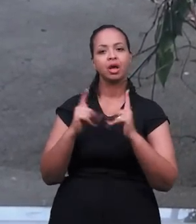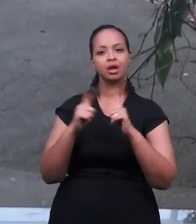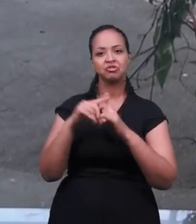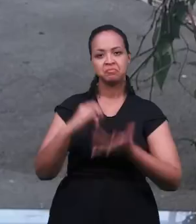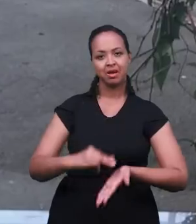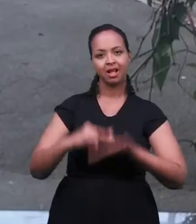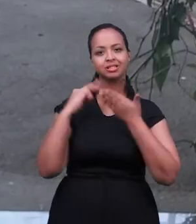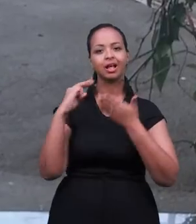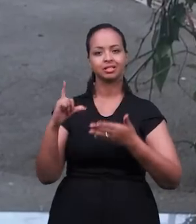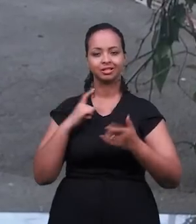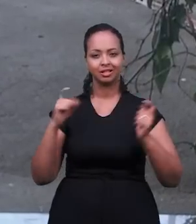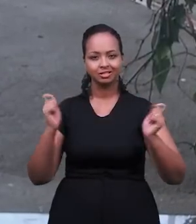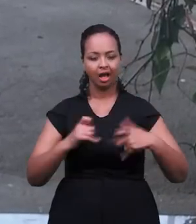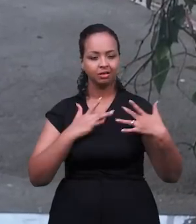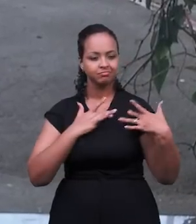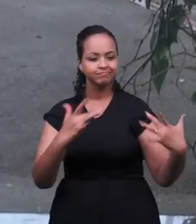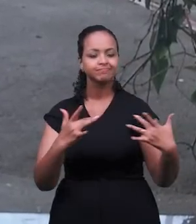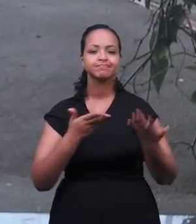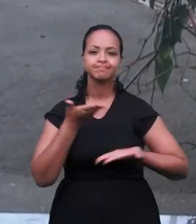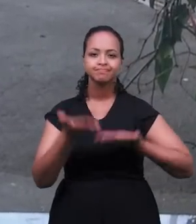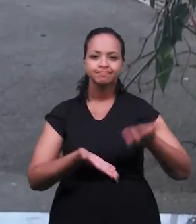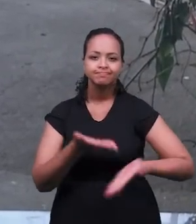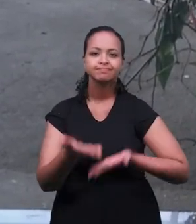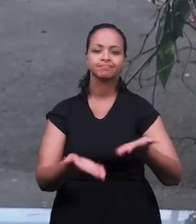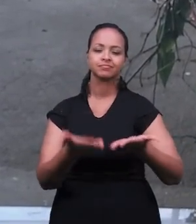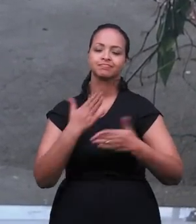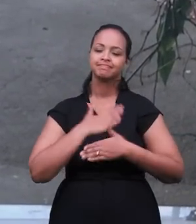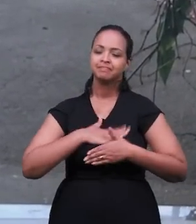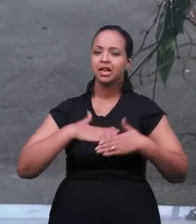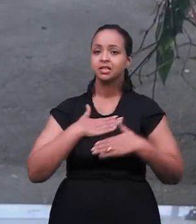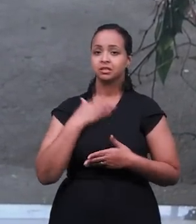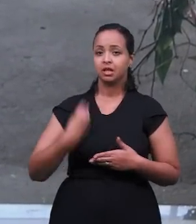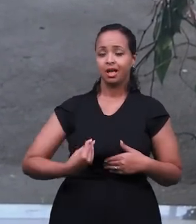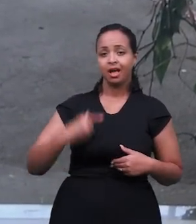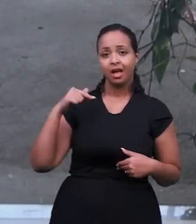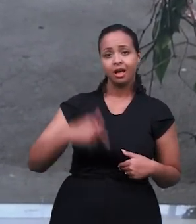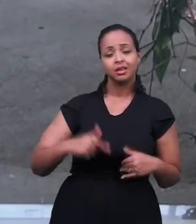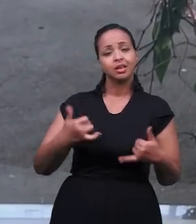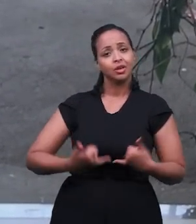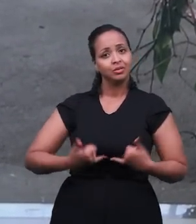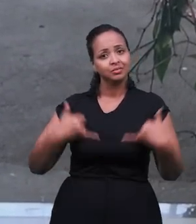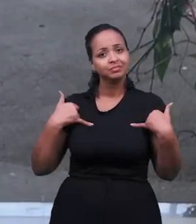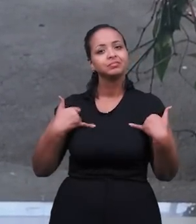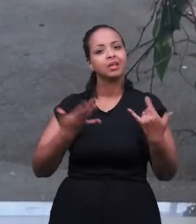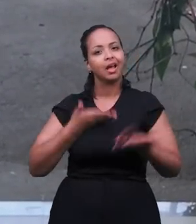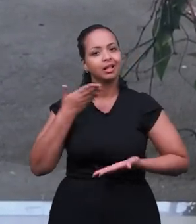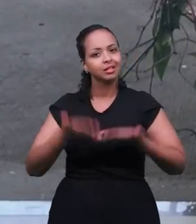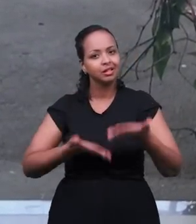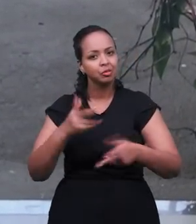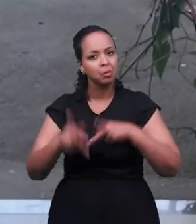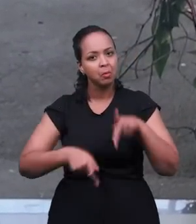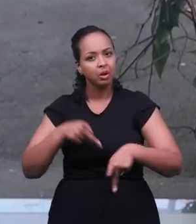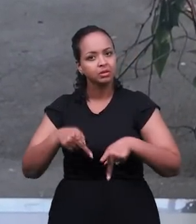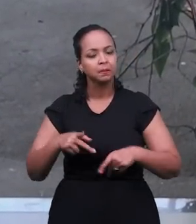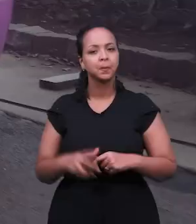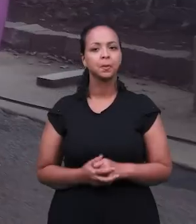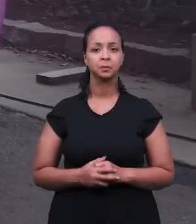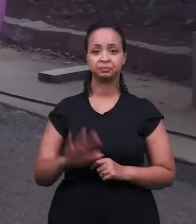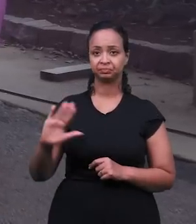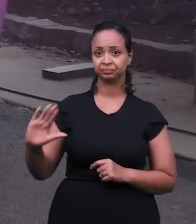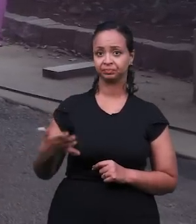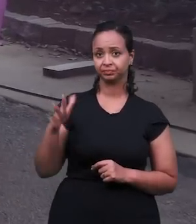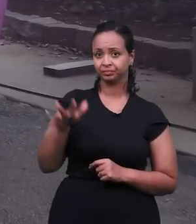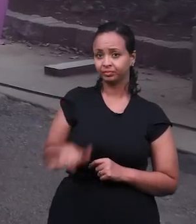Maranata, hoje, proporciona a essa população carente. É prazer enorme estar aqui hoje, né? É uma grande honra estar aqui atendendo essa população.